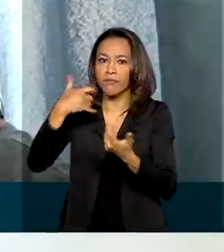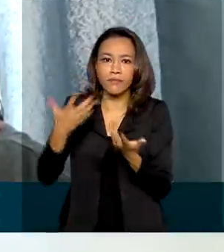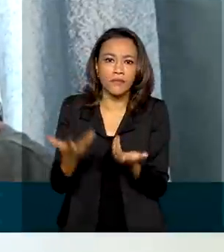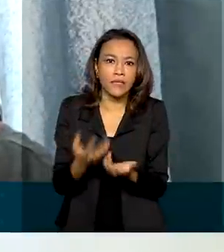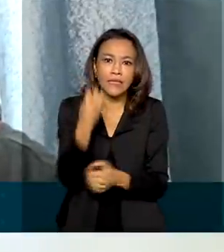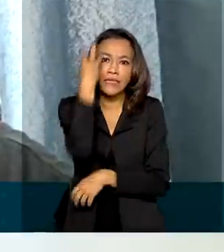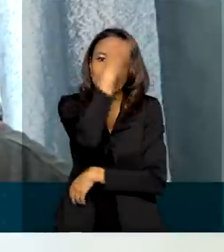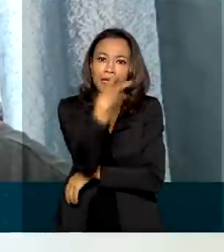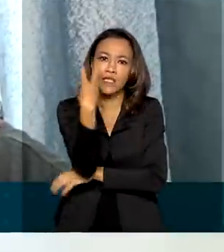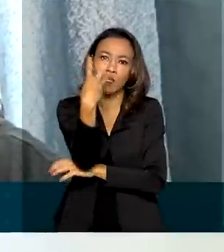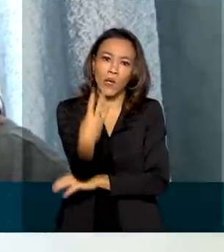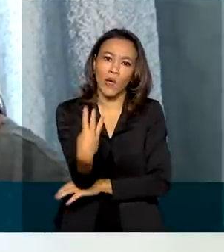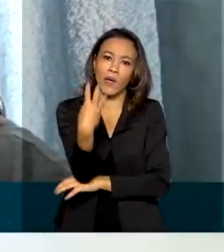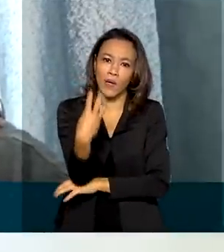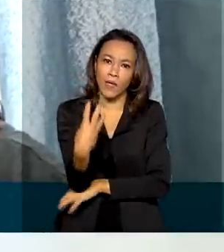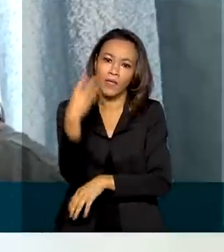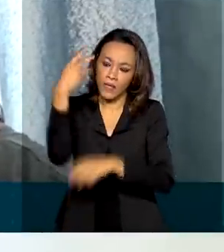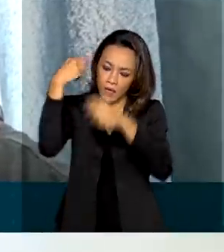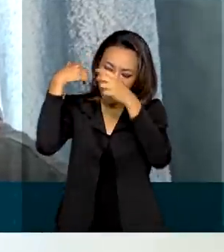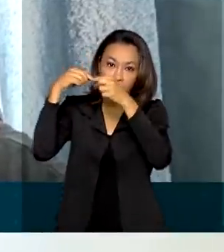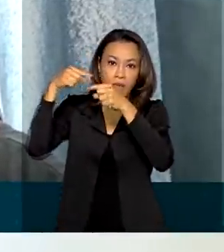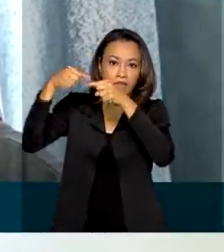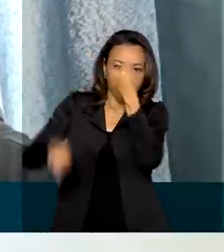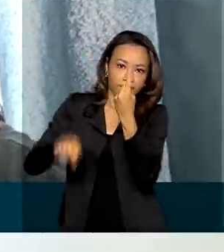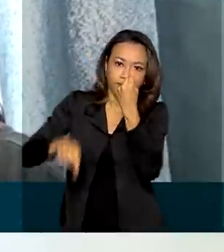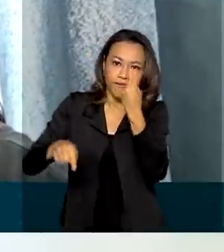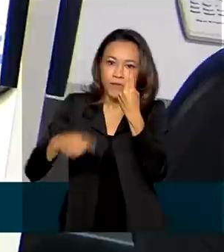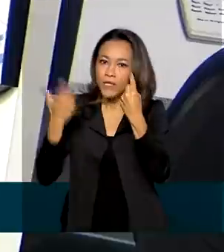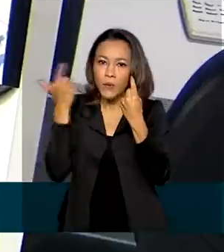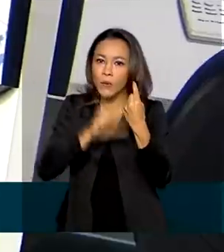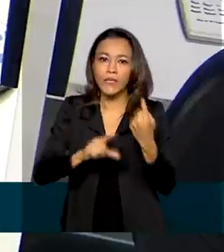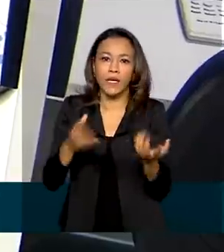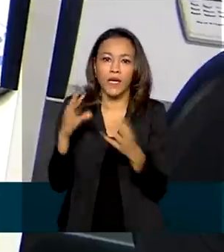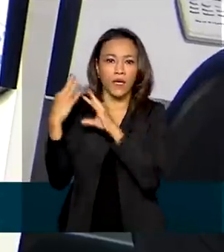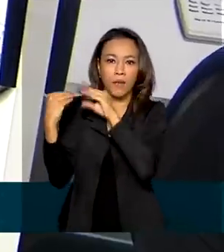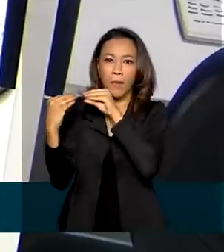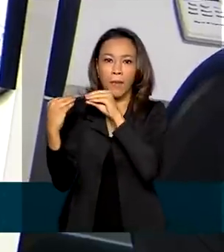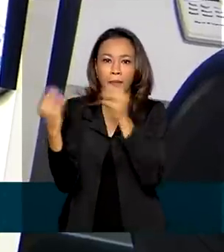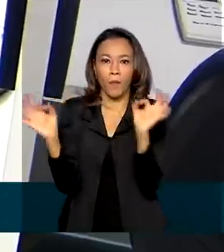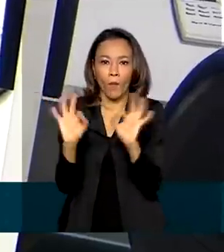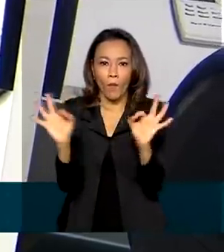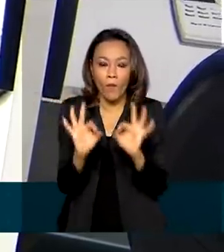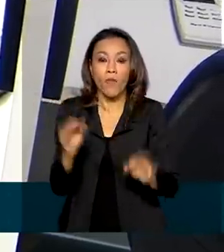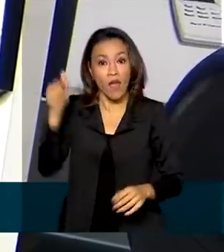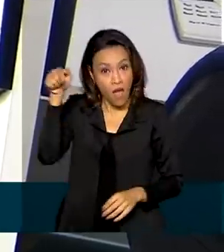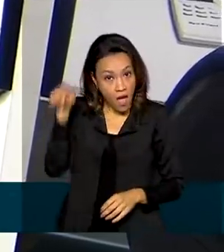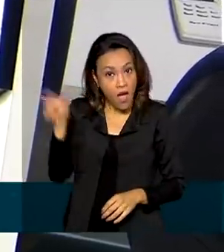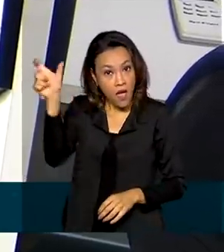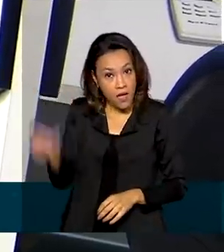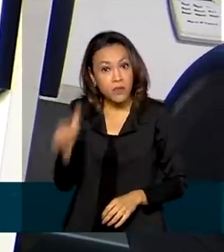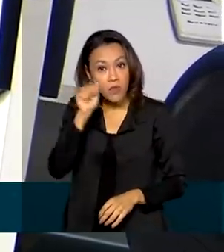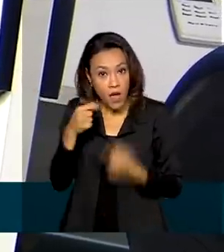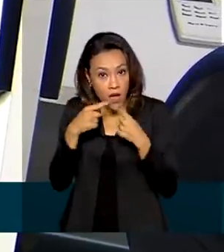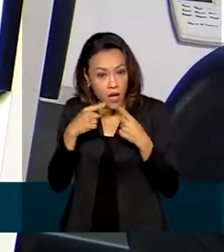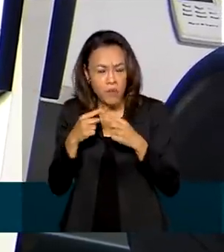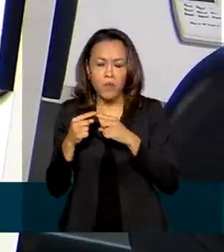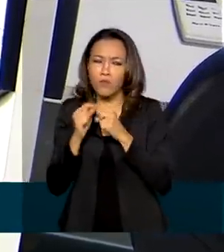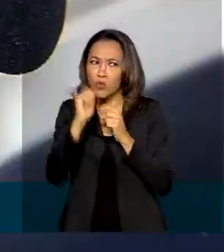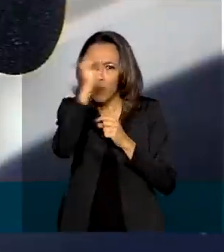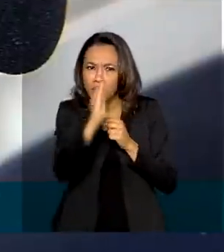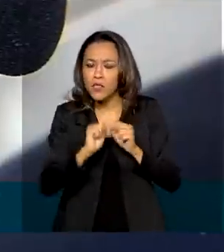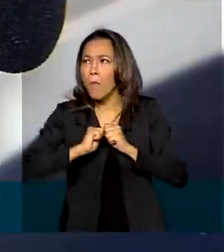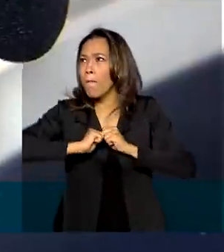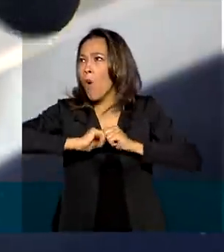três horas de atendimento, a ligação cai e você não consegue terminar. Reclamações como a de Lucielma são crescentes no país.